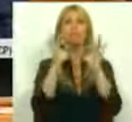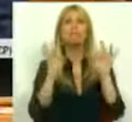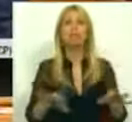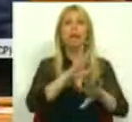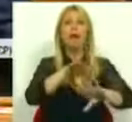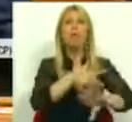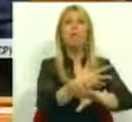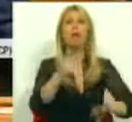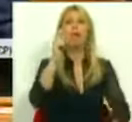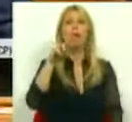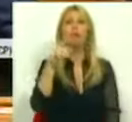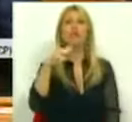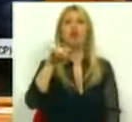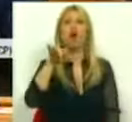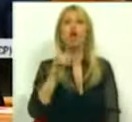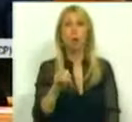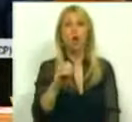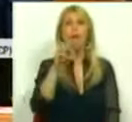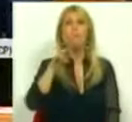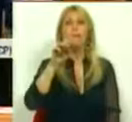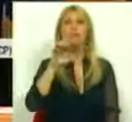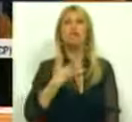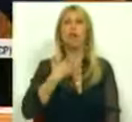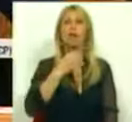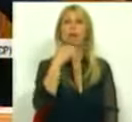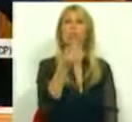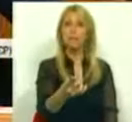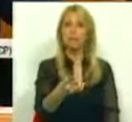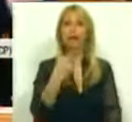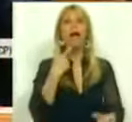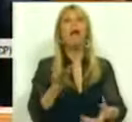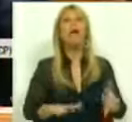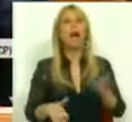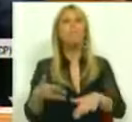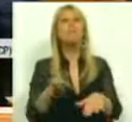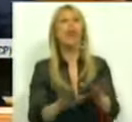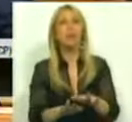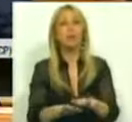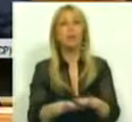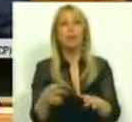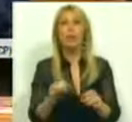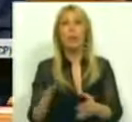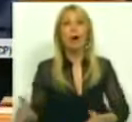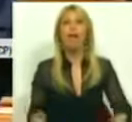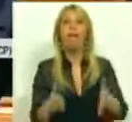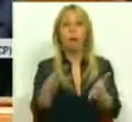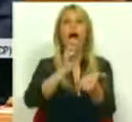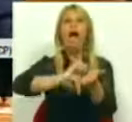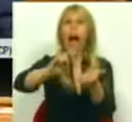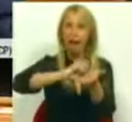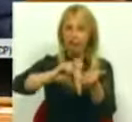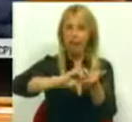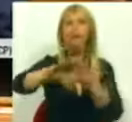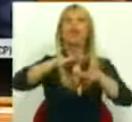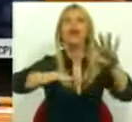António Machado, Caminhante não há caminho, faz-se caminho ao andar, ao andar faz-se o